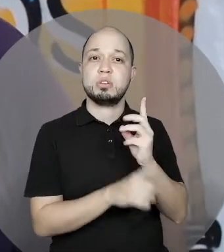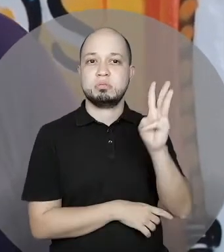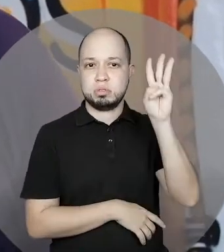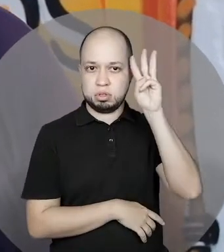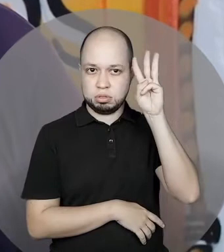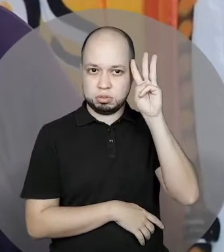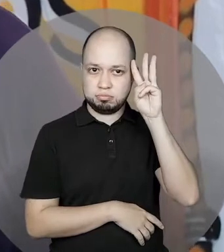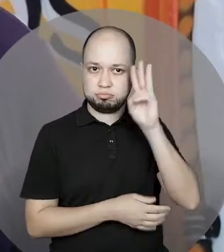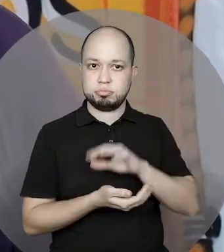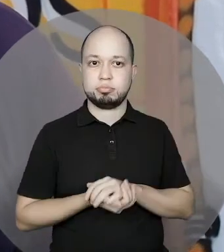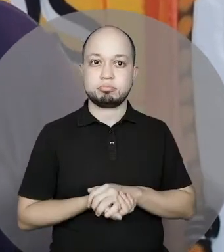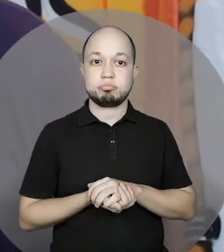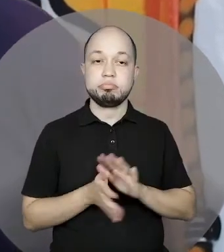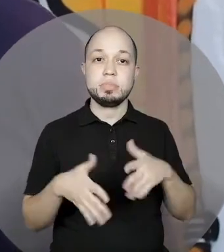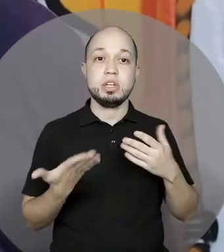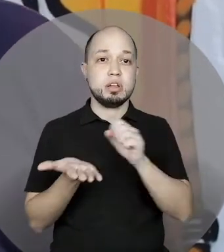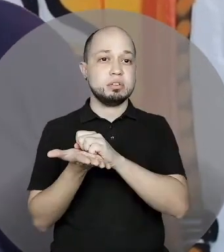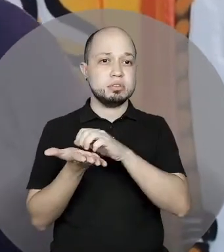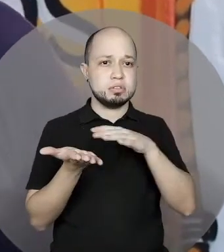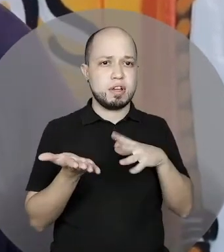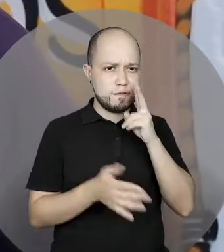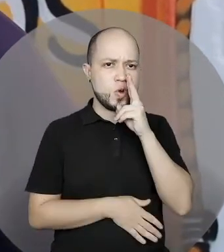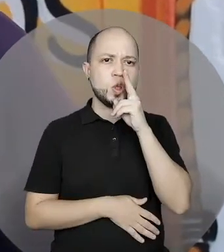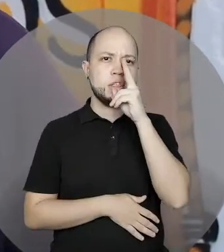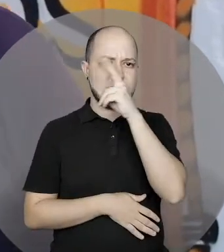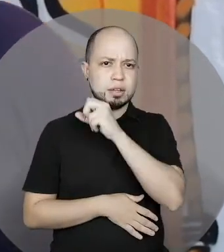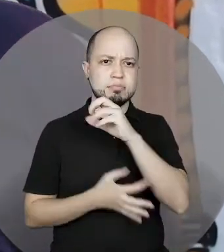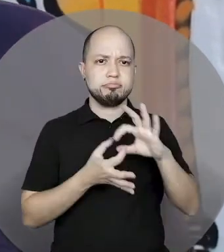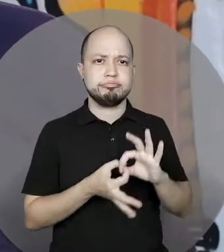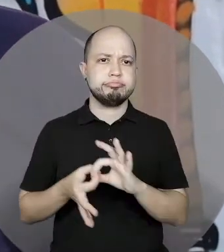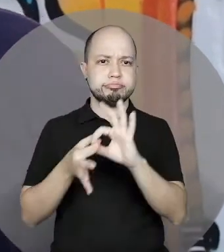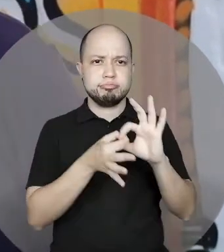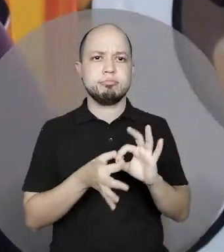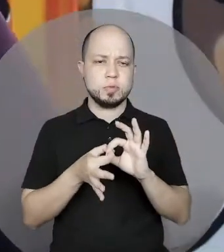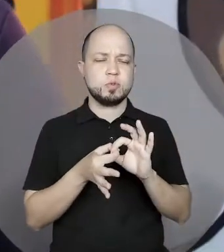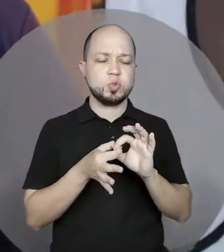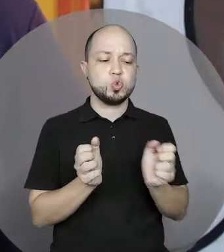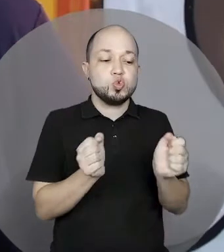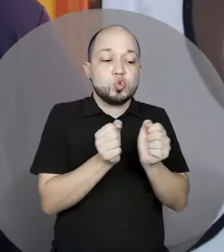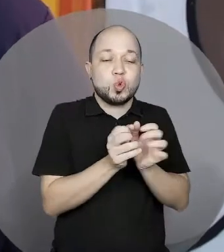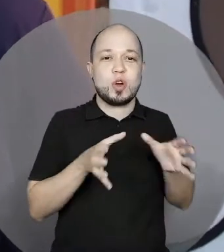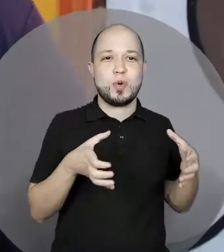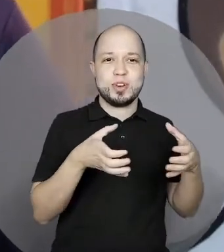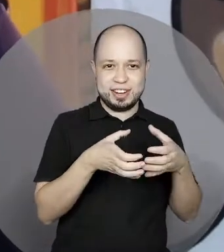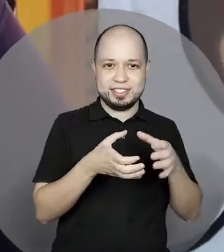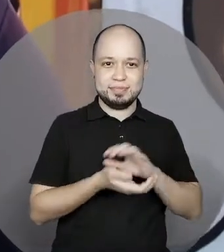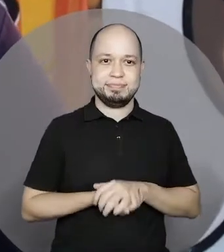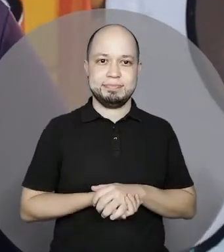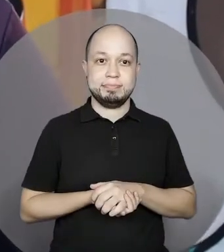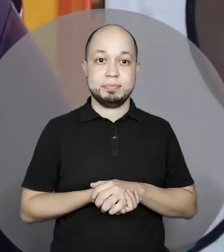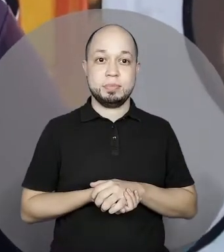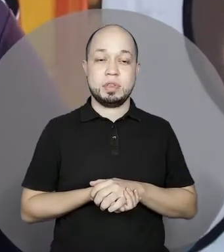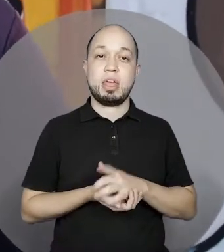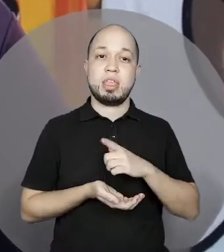Essas atividades que fortalecem o nosso trabalho e vínculos com a comunidade. Atualmente, os parceiros que nós temos é